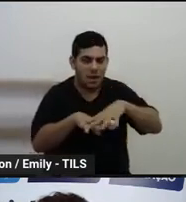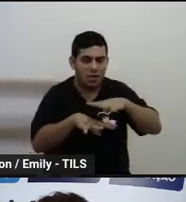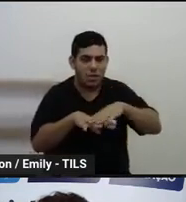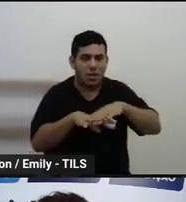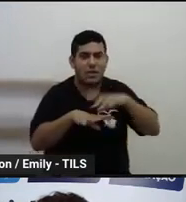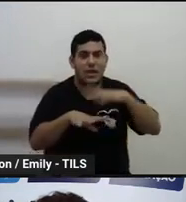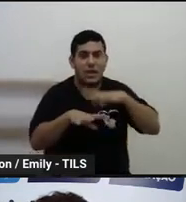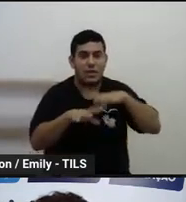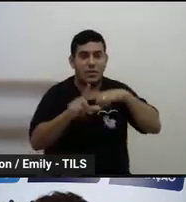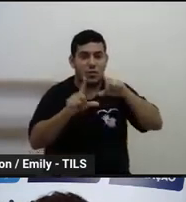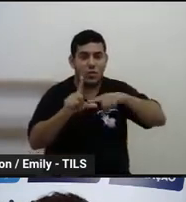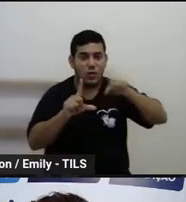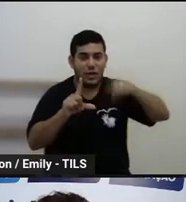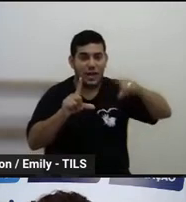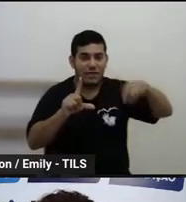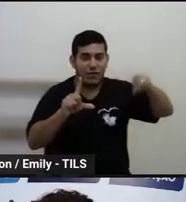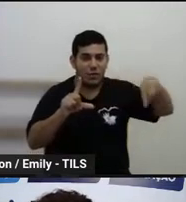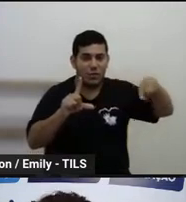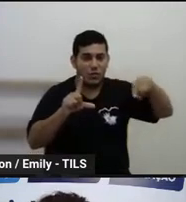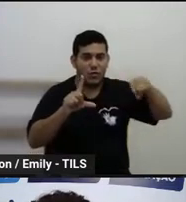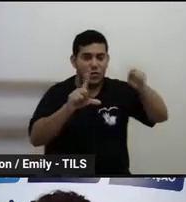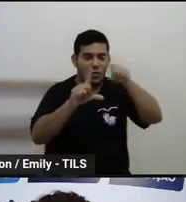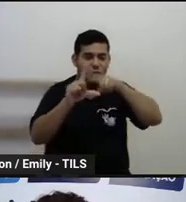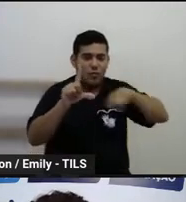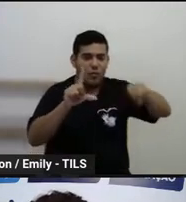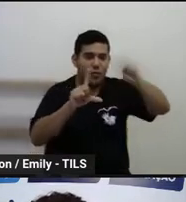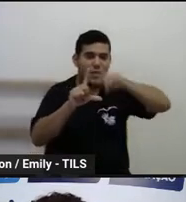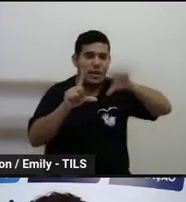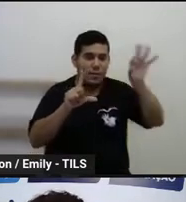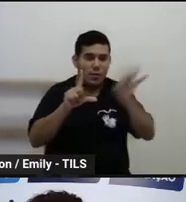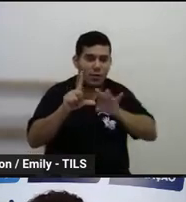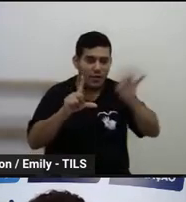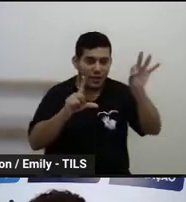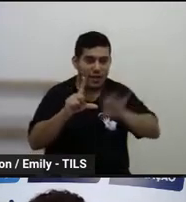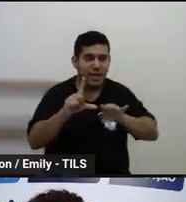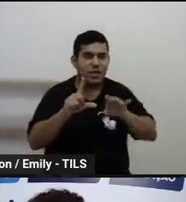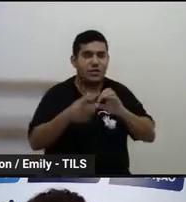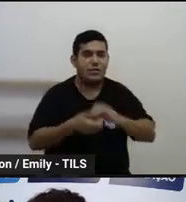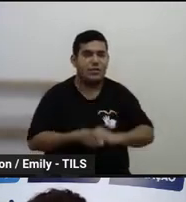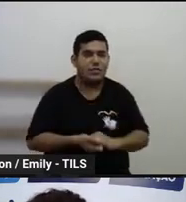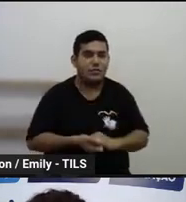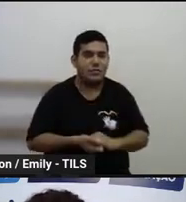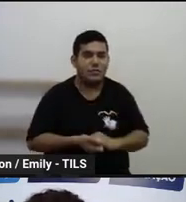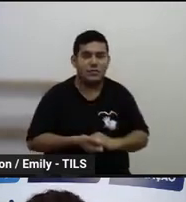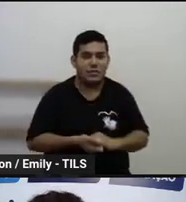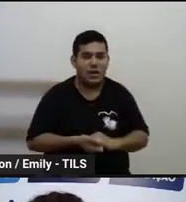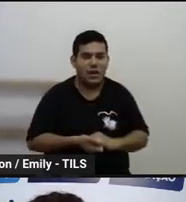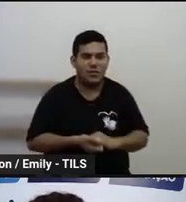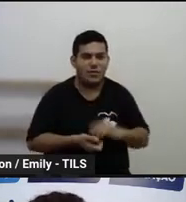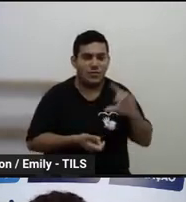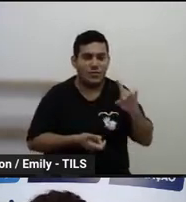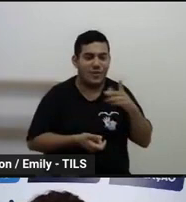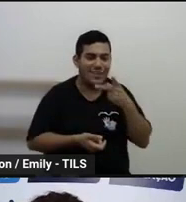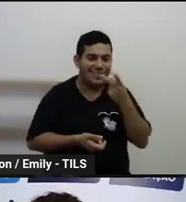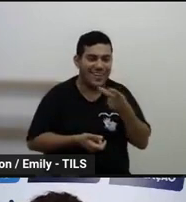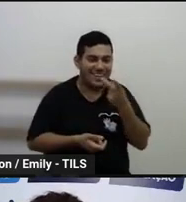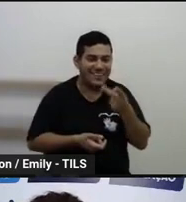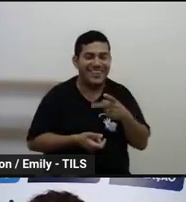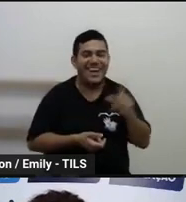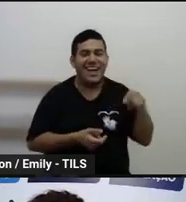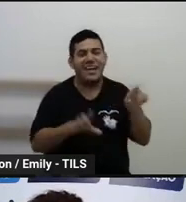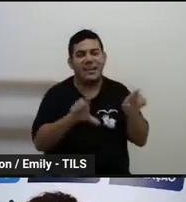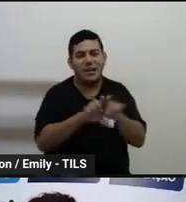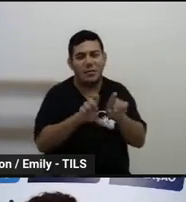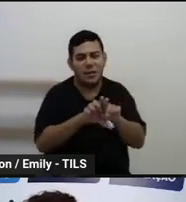mostra quantos estudantes e a porcentagem de estudantes que ficaram abaixo do que é esperado, que é abaixo do